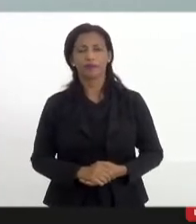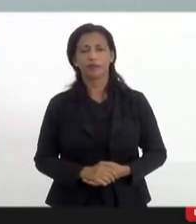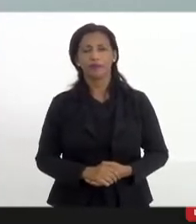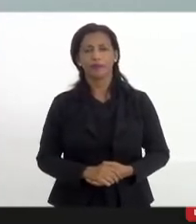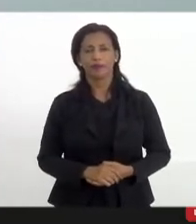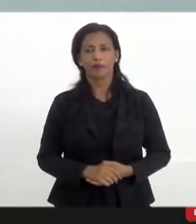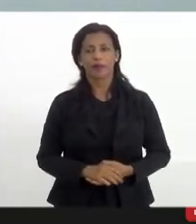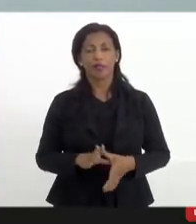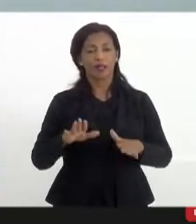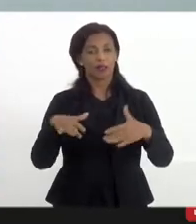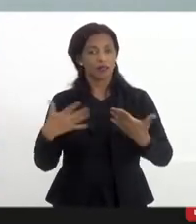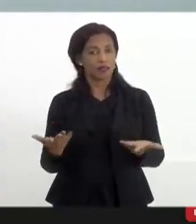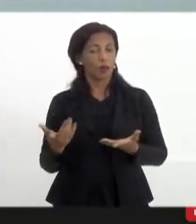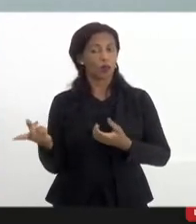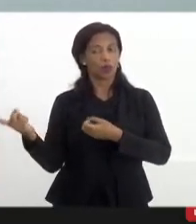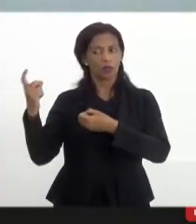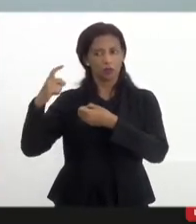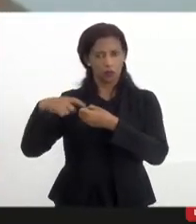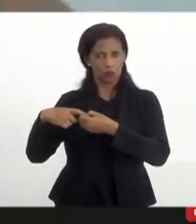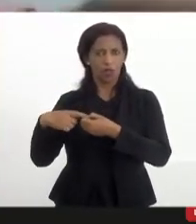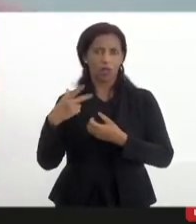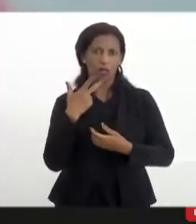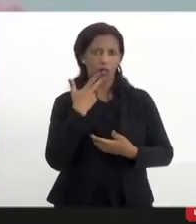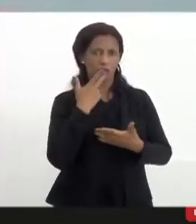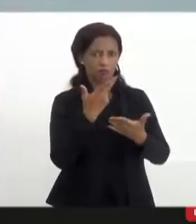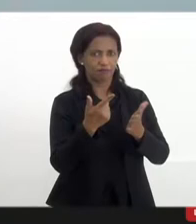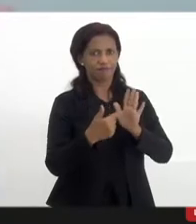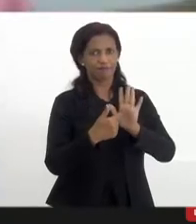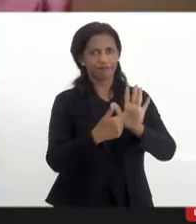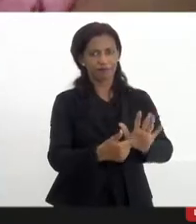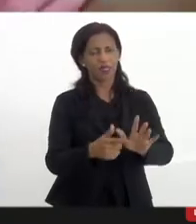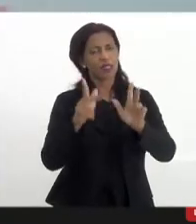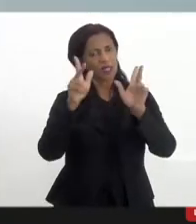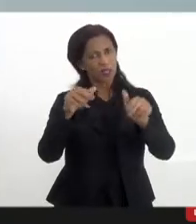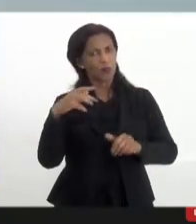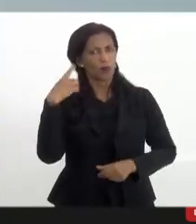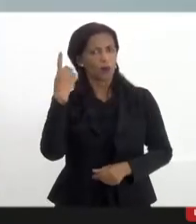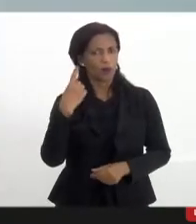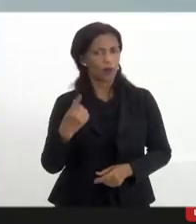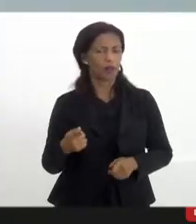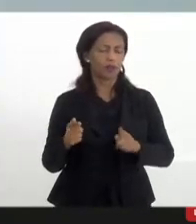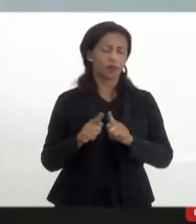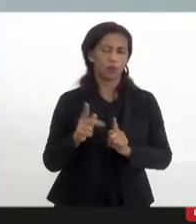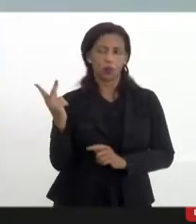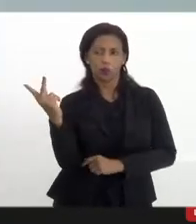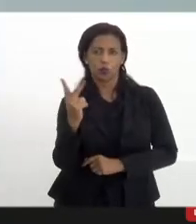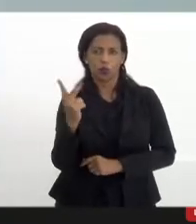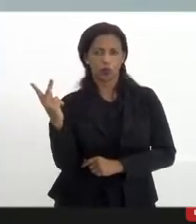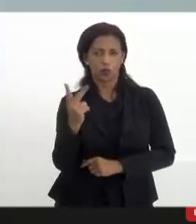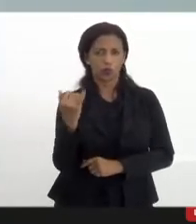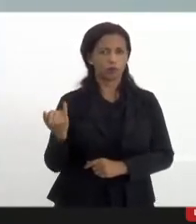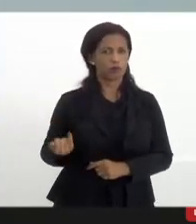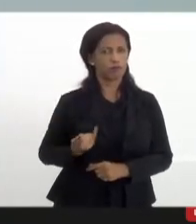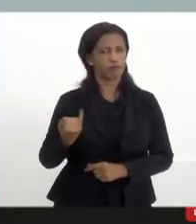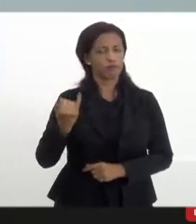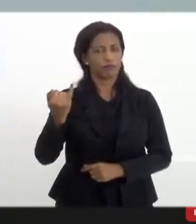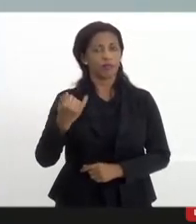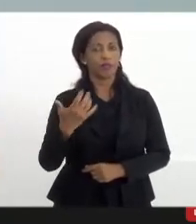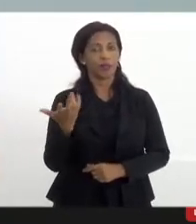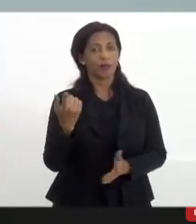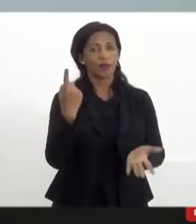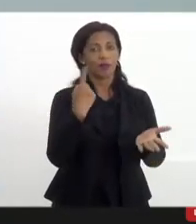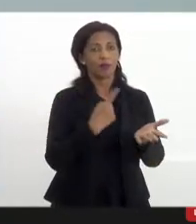gente vai, assim que ele voltar, ele fará uma saudação. O Flávio, assim como a Dânia, também são fundadores da Frente Parlamentar. Eu quero